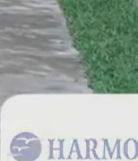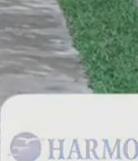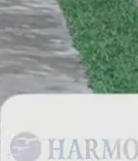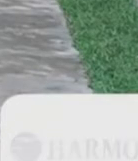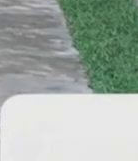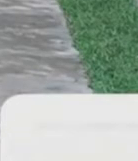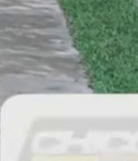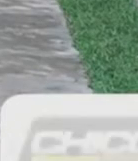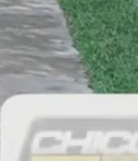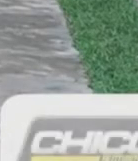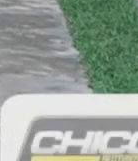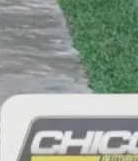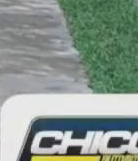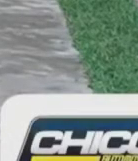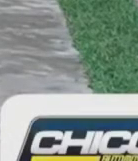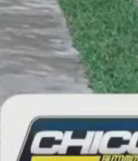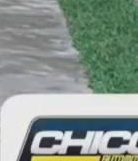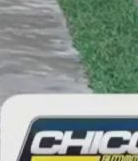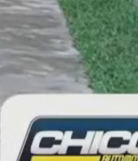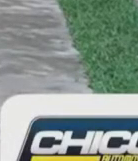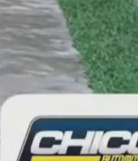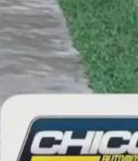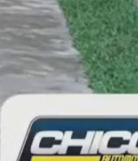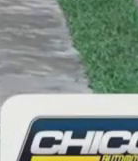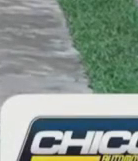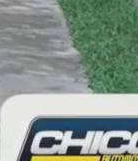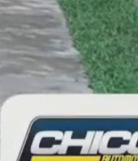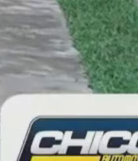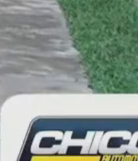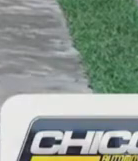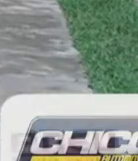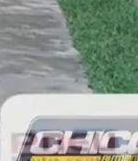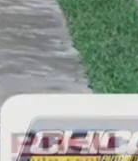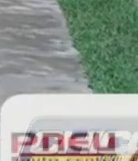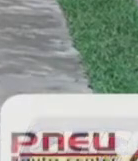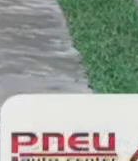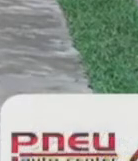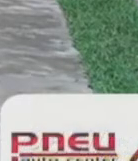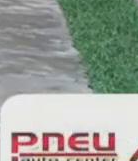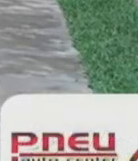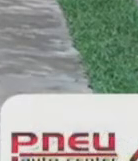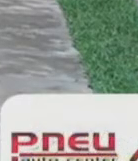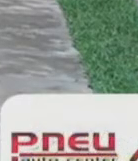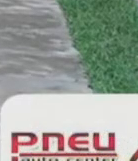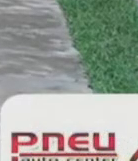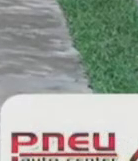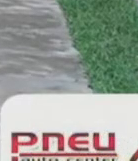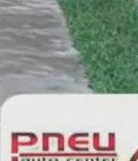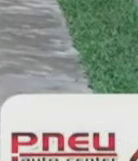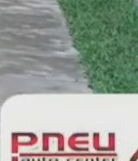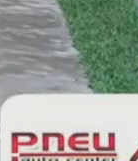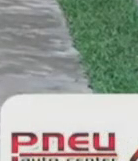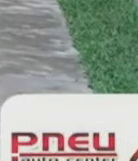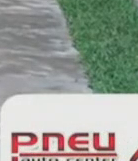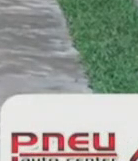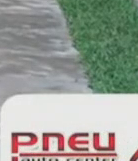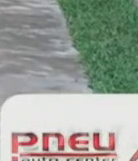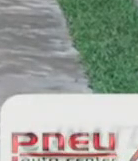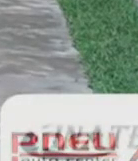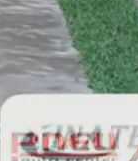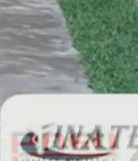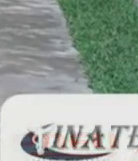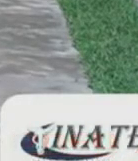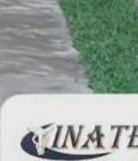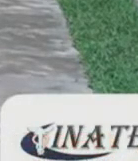cores do Brasil a gente se sente muito feliz com essa conquista da filha de participar